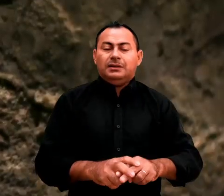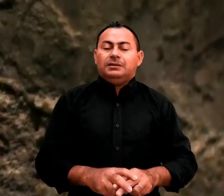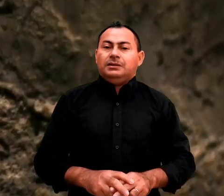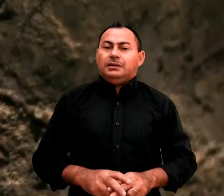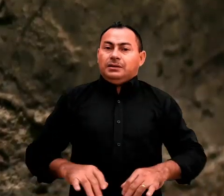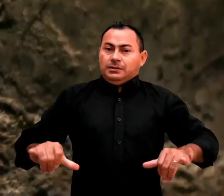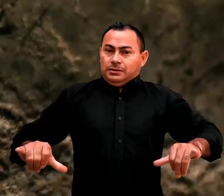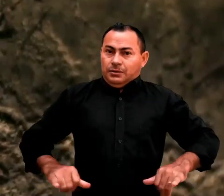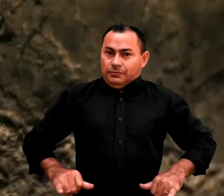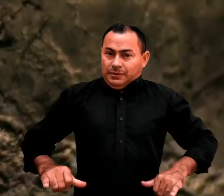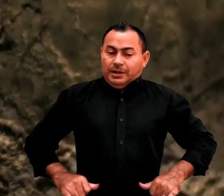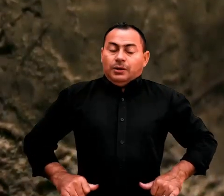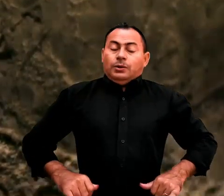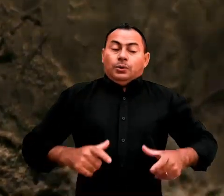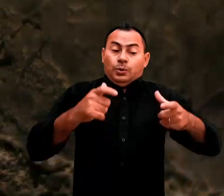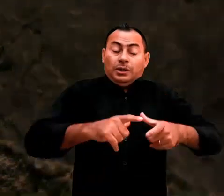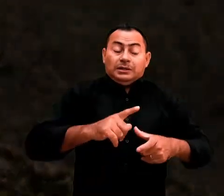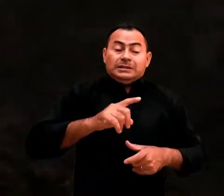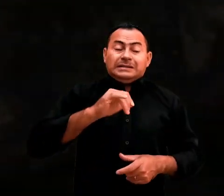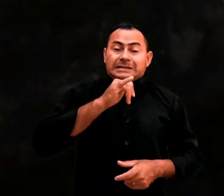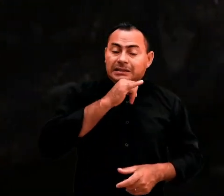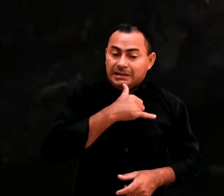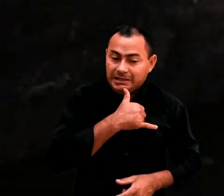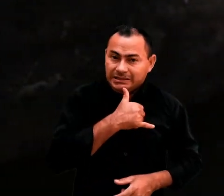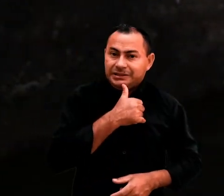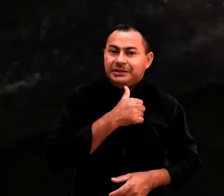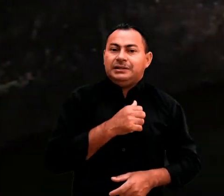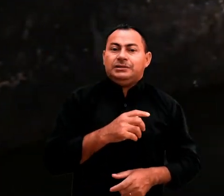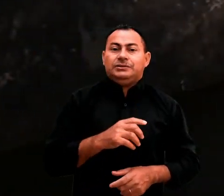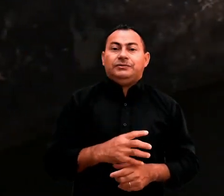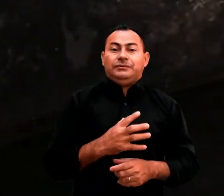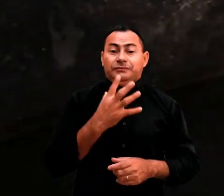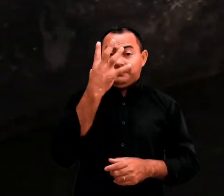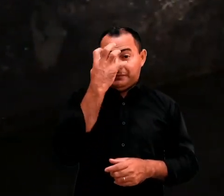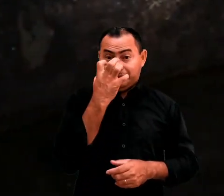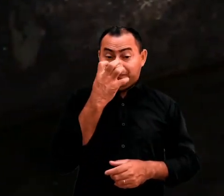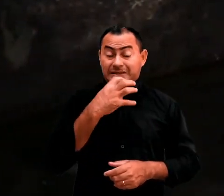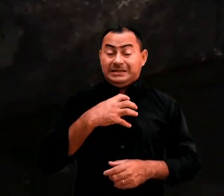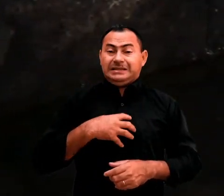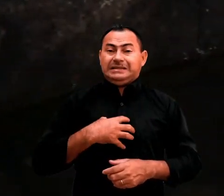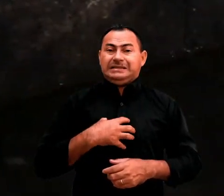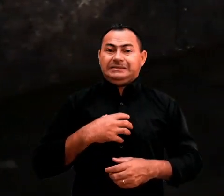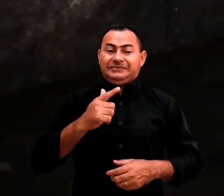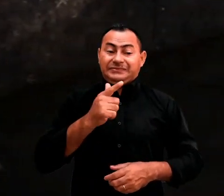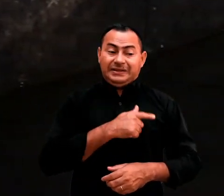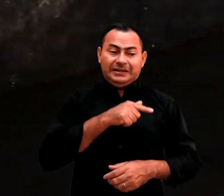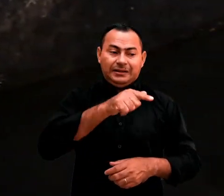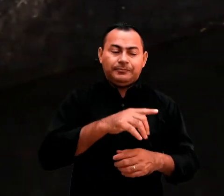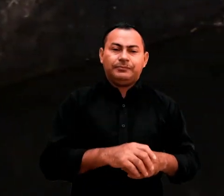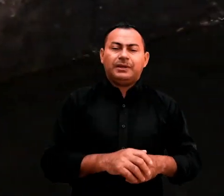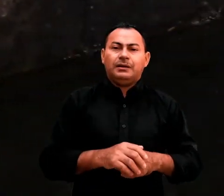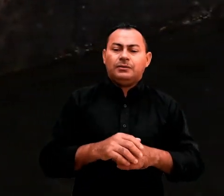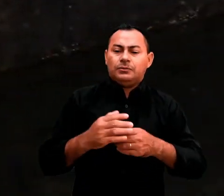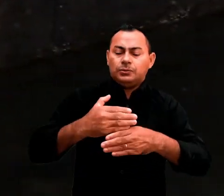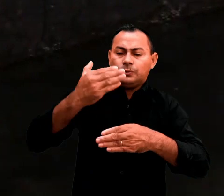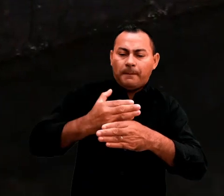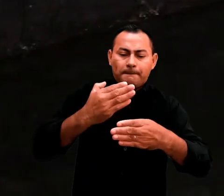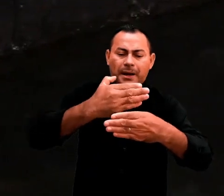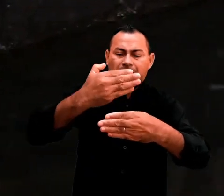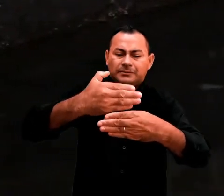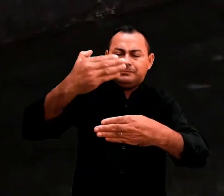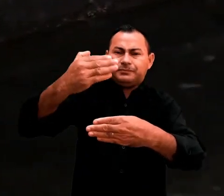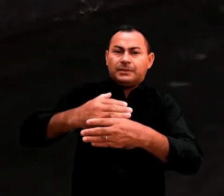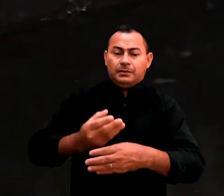masmorra era um lugar terrível e horroroso. O esgoto da cidade passava pelas rachaduras de suas paredes,